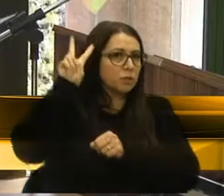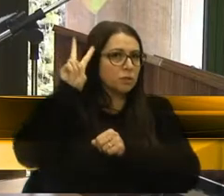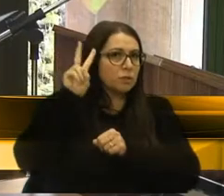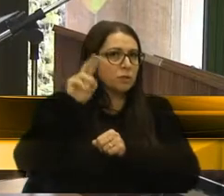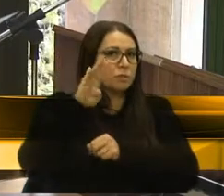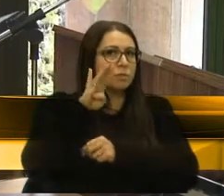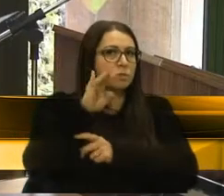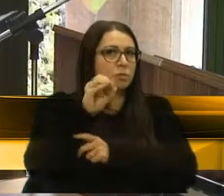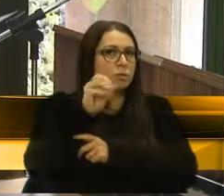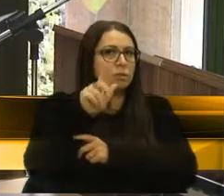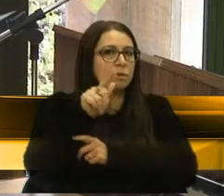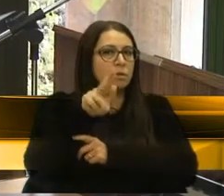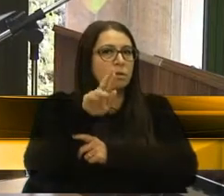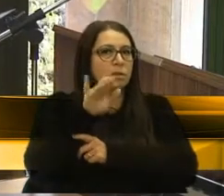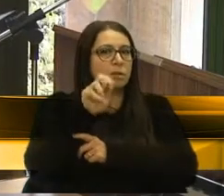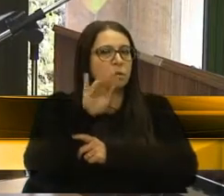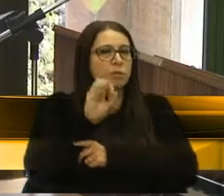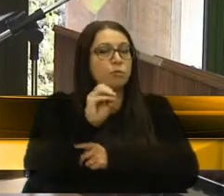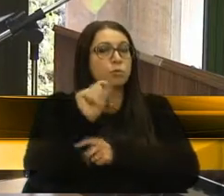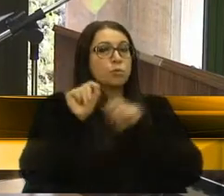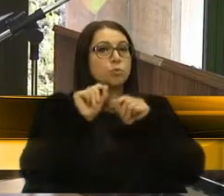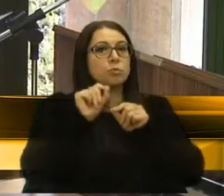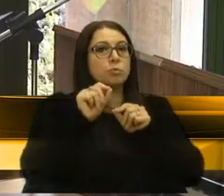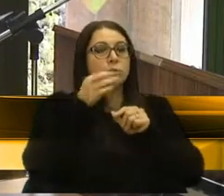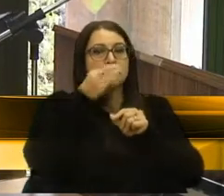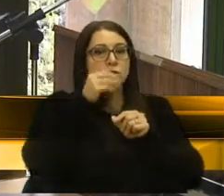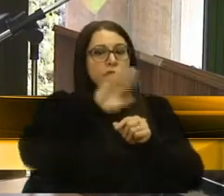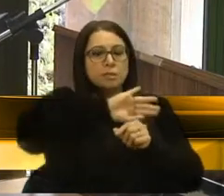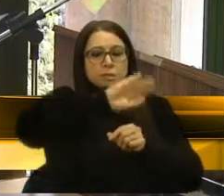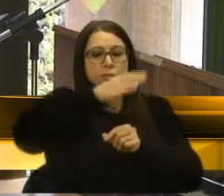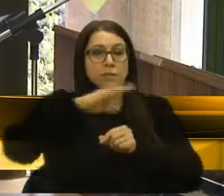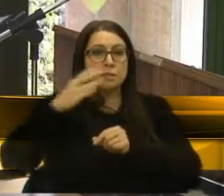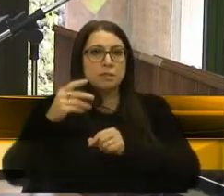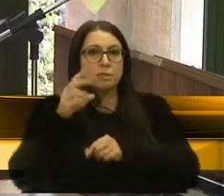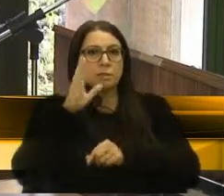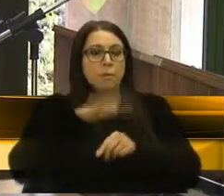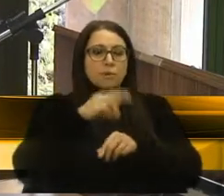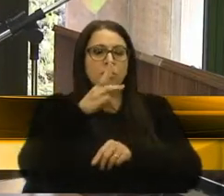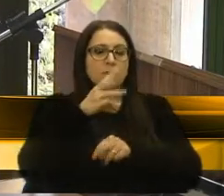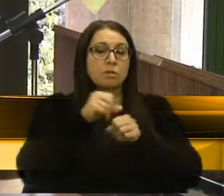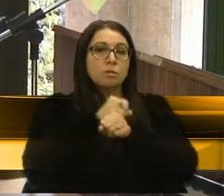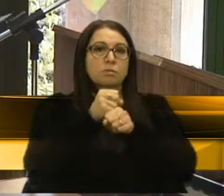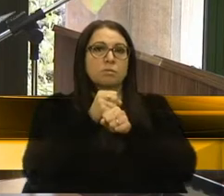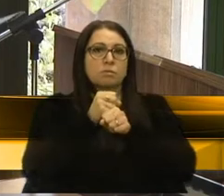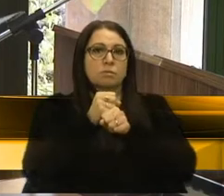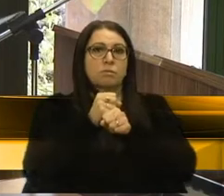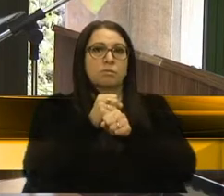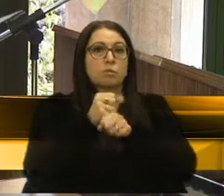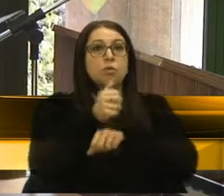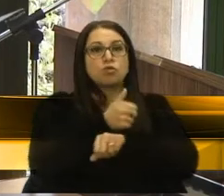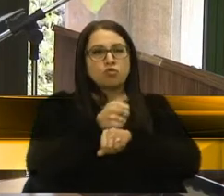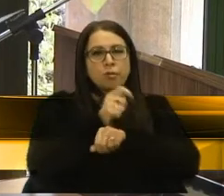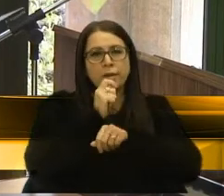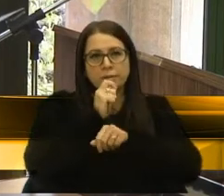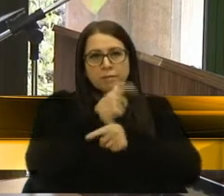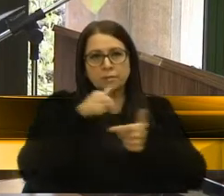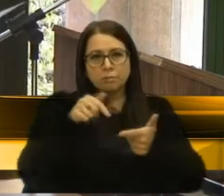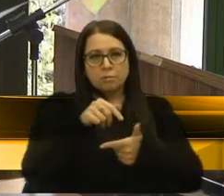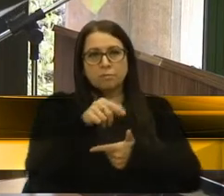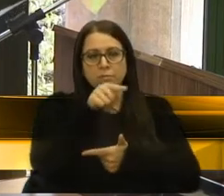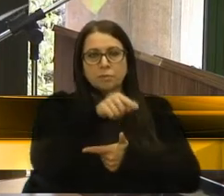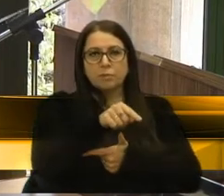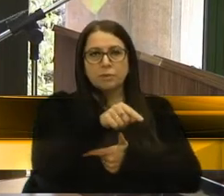biográfico de temas relacionados a Caxias do Sul e a Serra. Então, são mais de 30 anos no jornalismo, do jornalista Kirst,